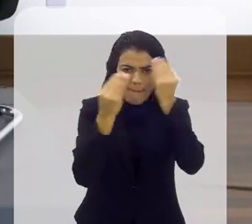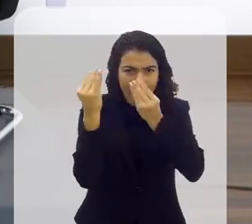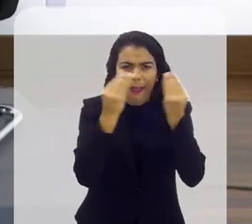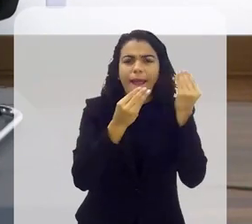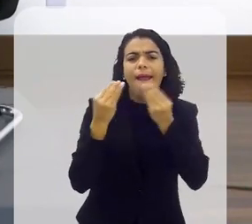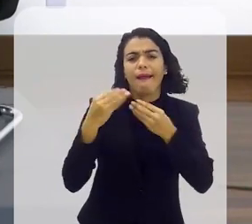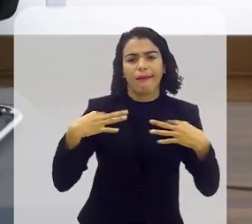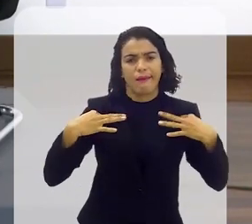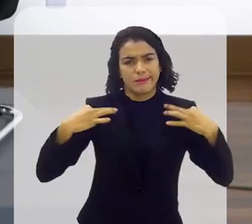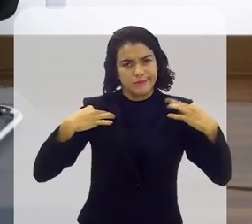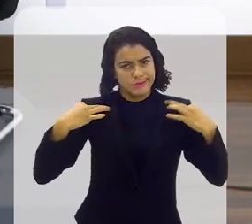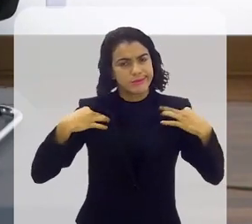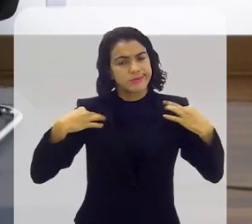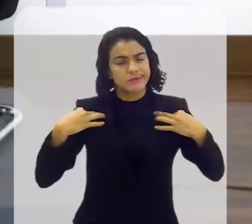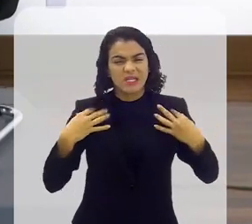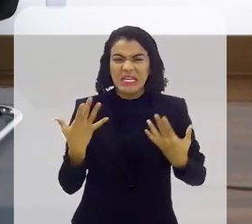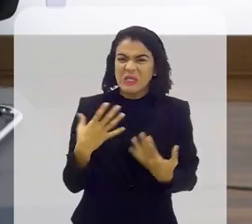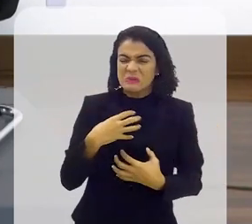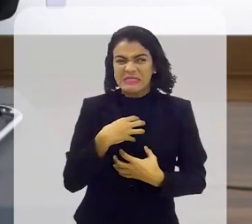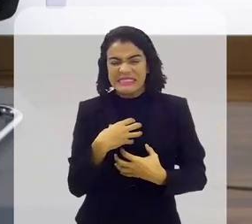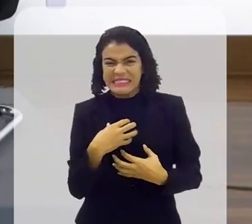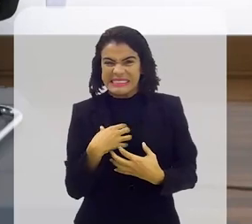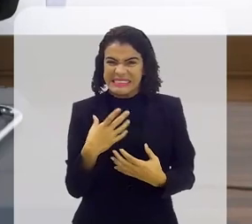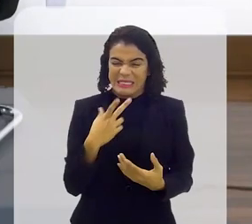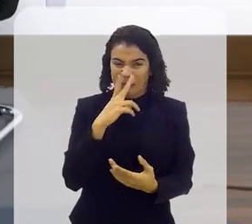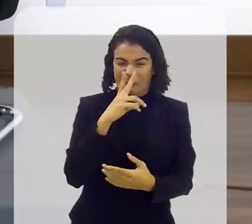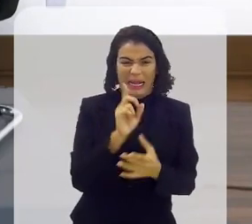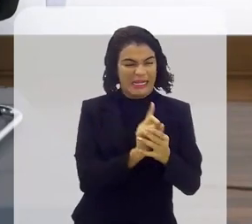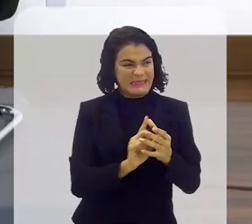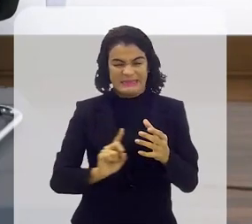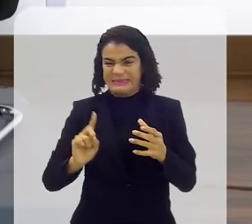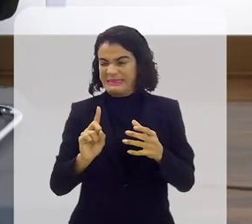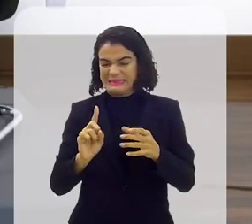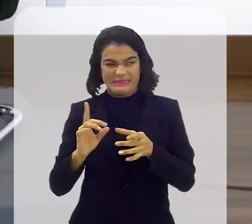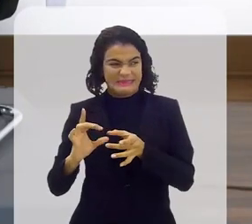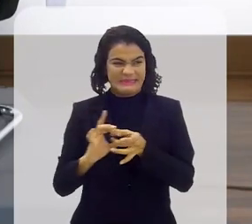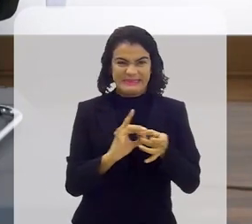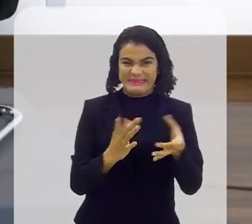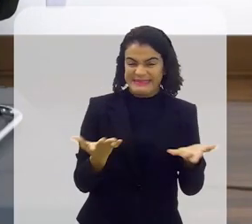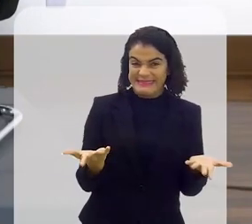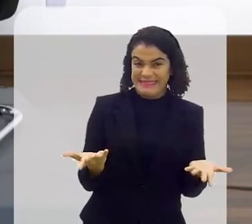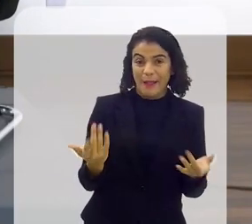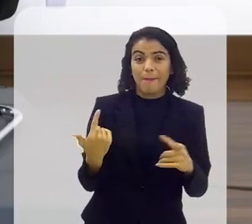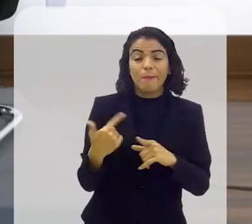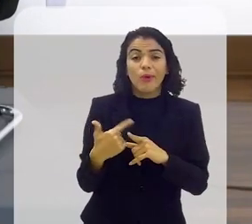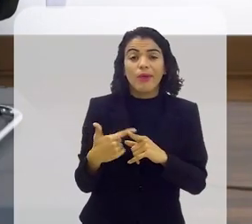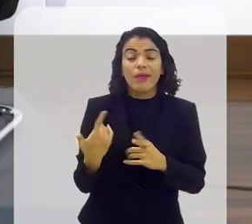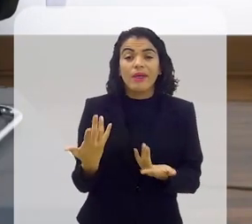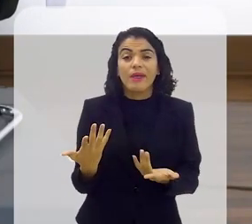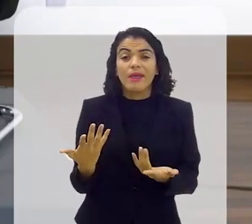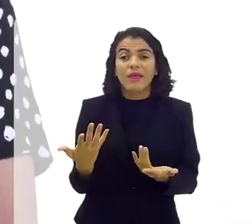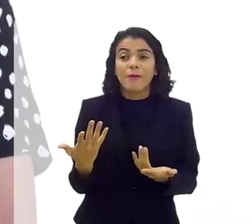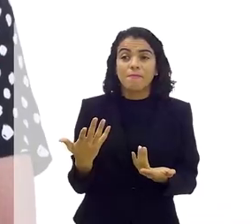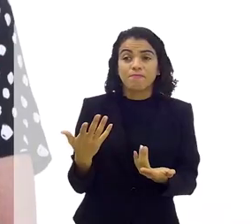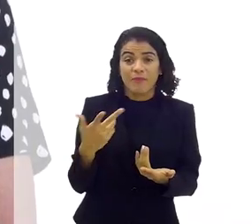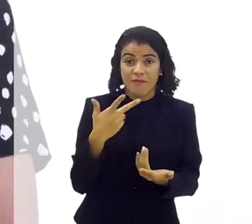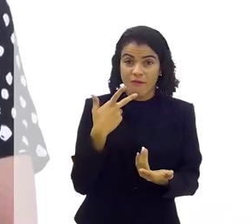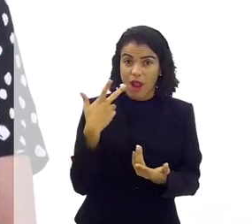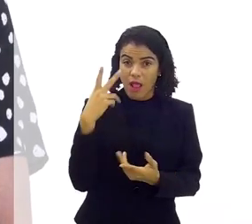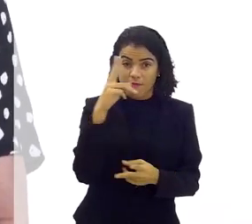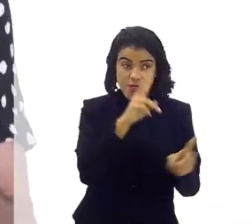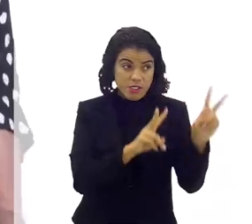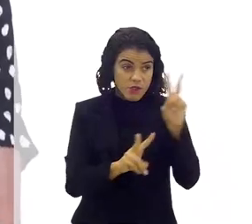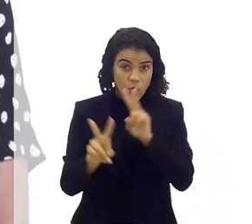de época maquiagem e roupa a maquiagem e a roupa eu fico meio me sentindo fora do meu contexto entendeu? porque quando você